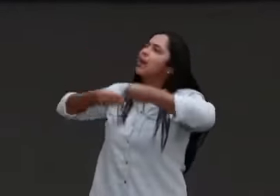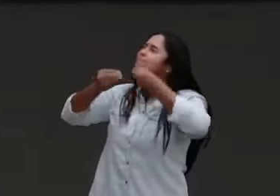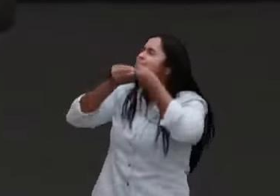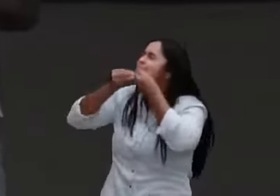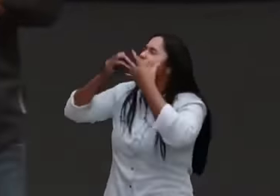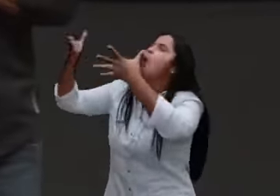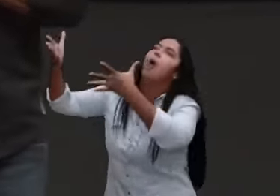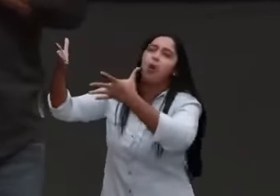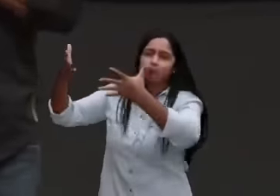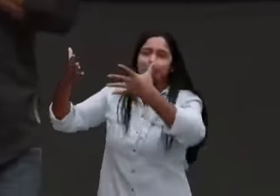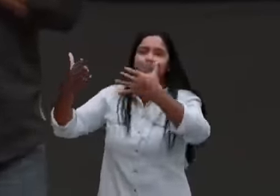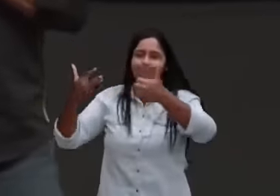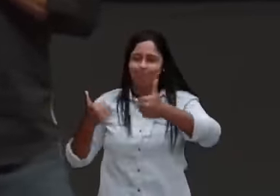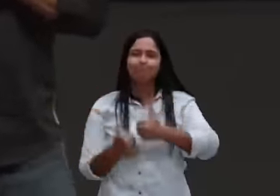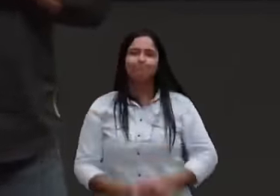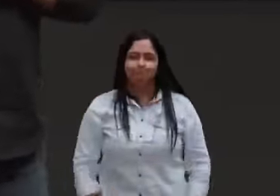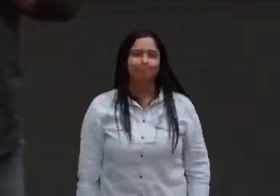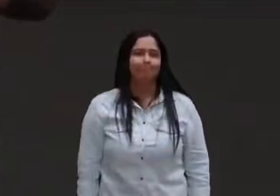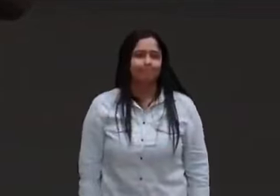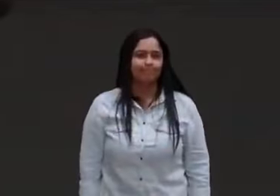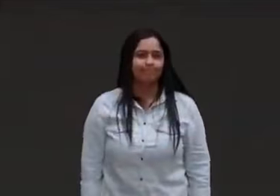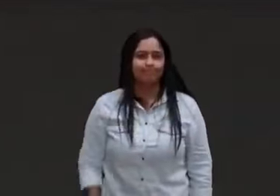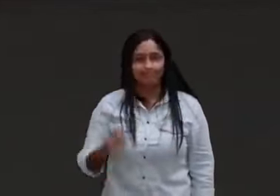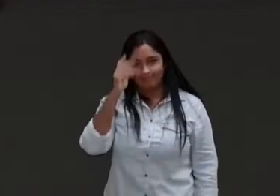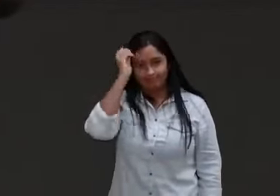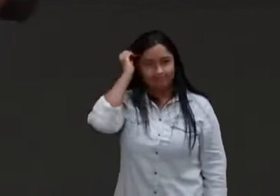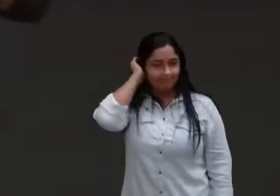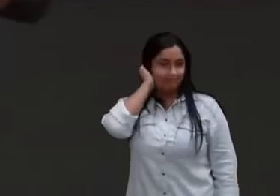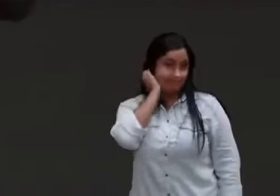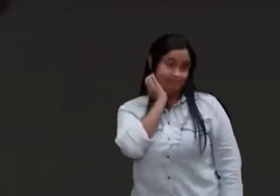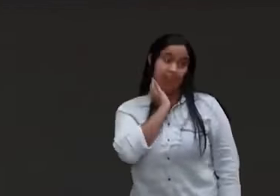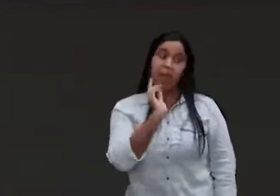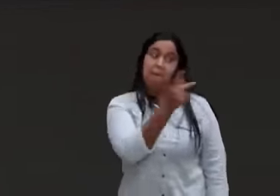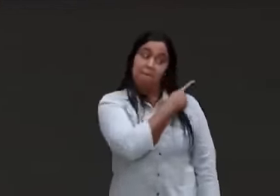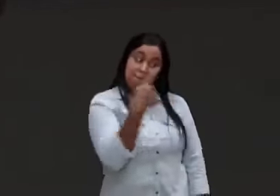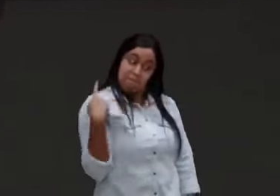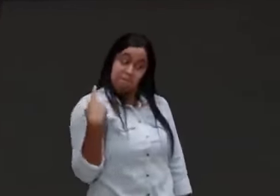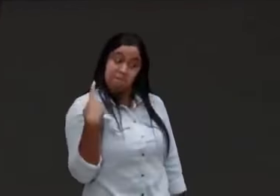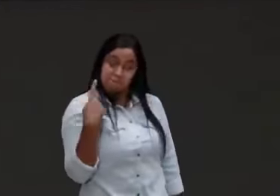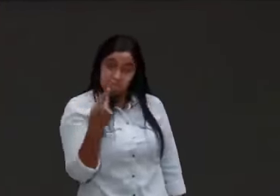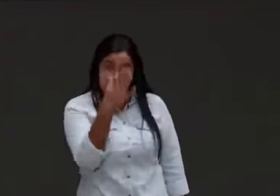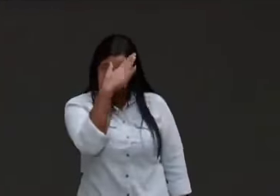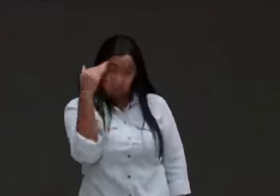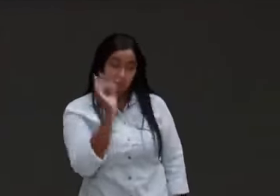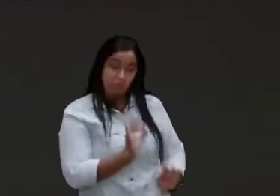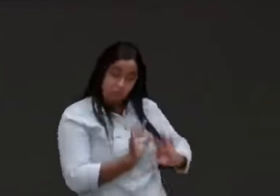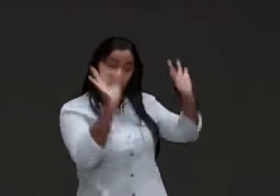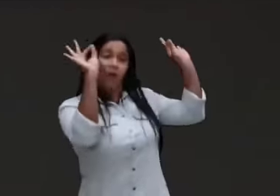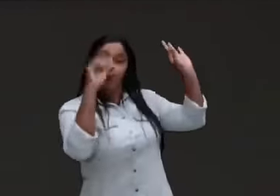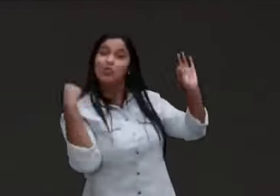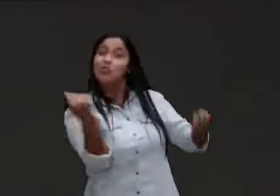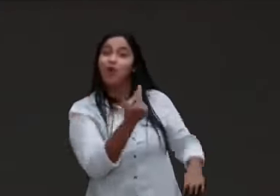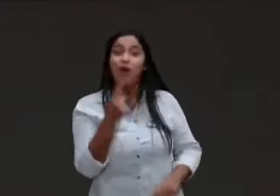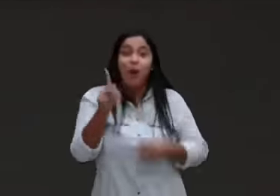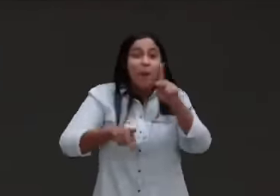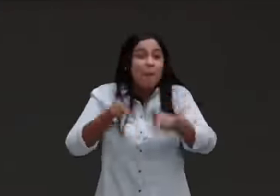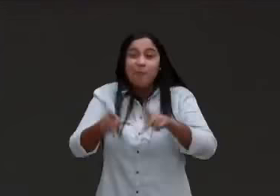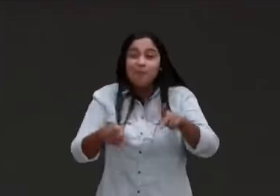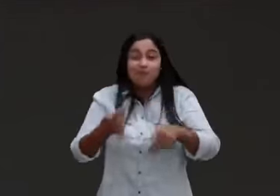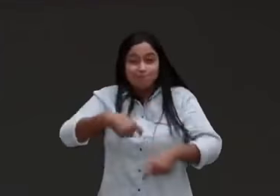que povinho que botou aqui, pastor, gente, nós somos um povo maravilhoso, tem um,